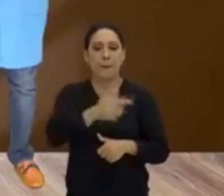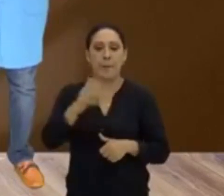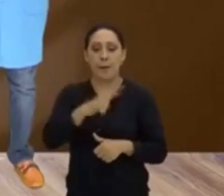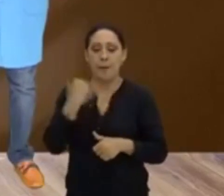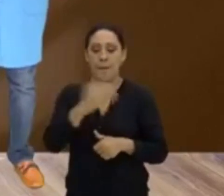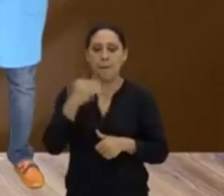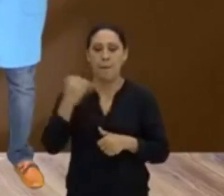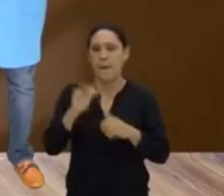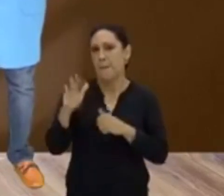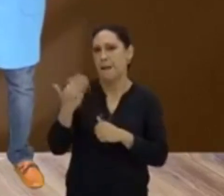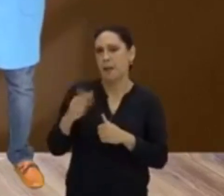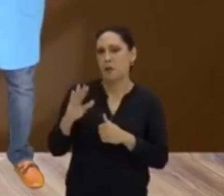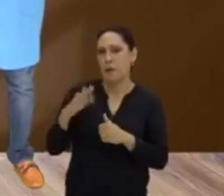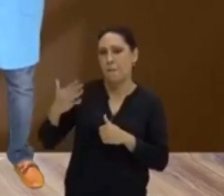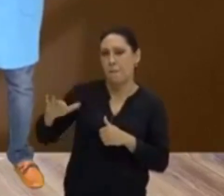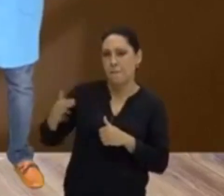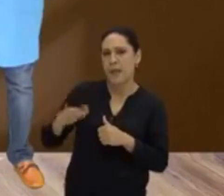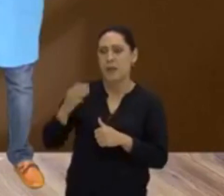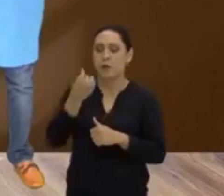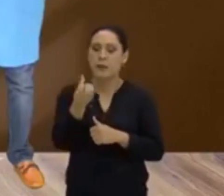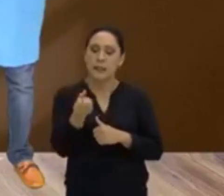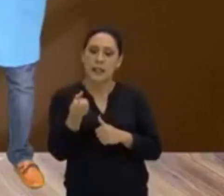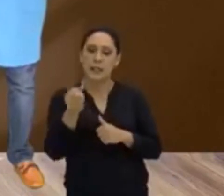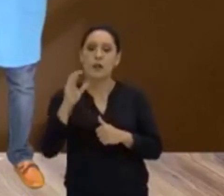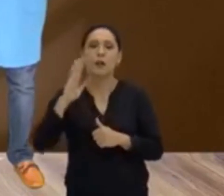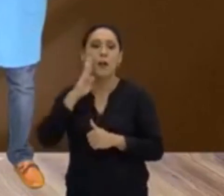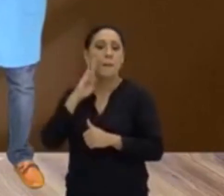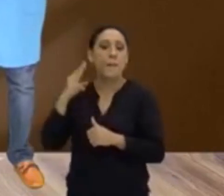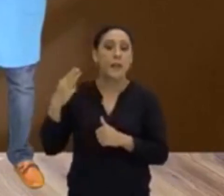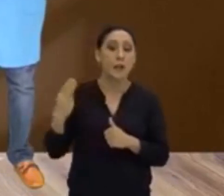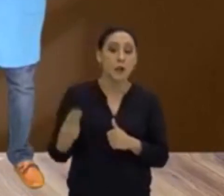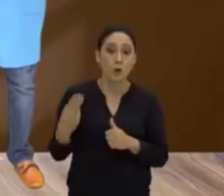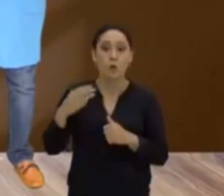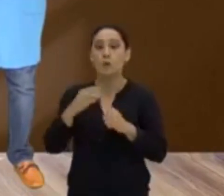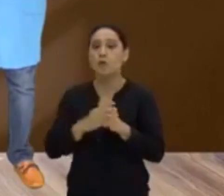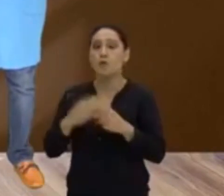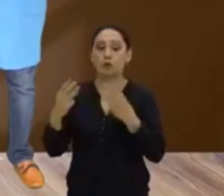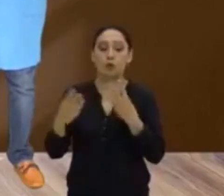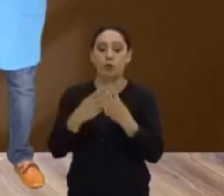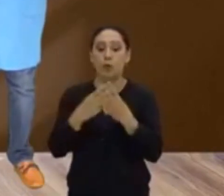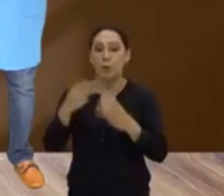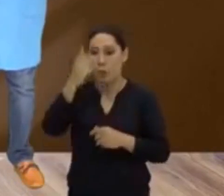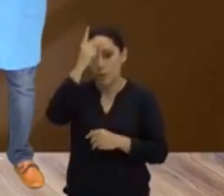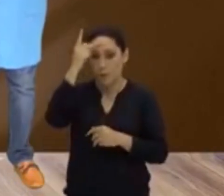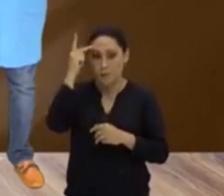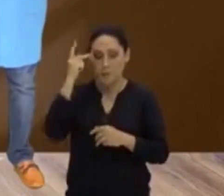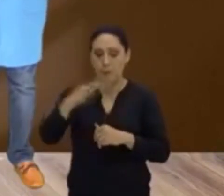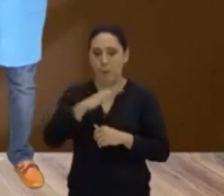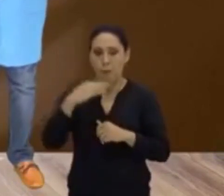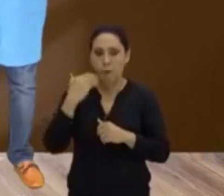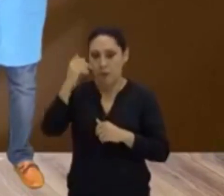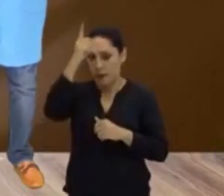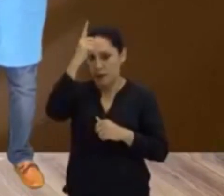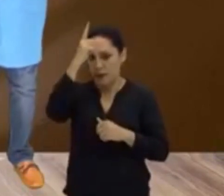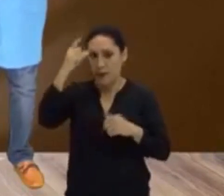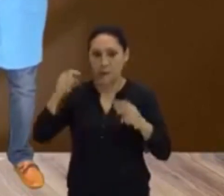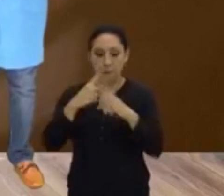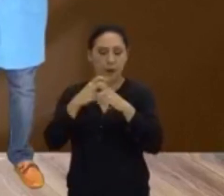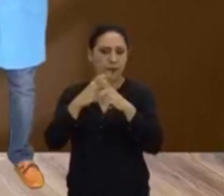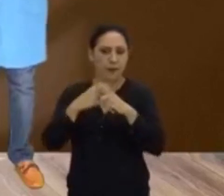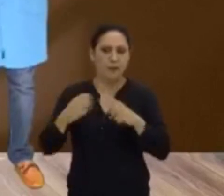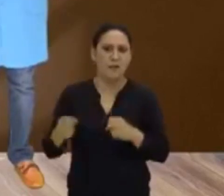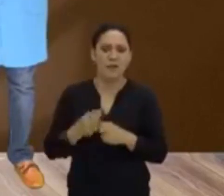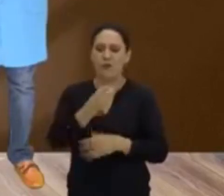Estima-se que mais ou menos 6 milhões de judeus foram mortos pela Alemanha nazista. Ou seja, um número